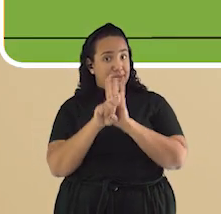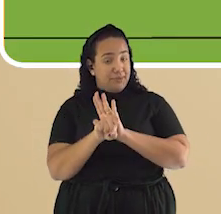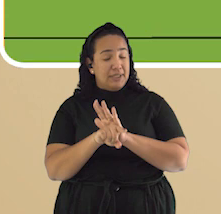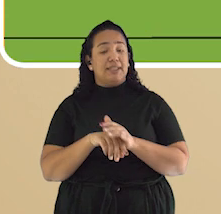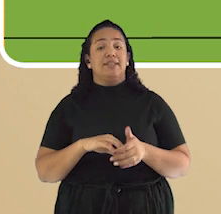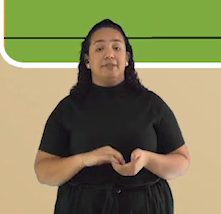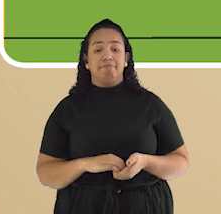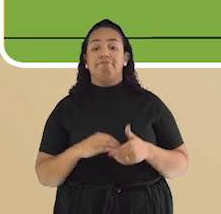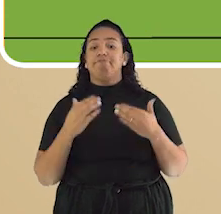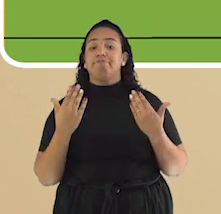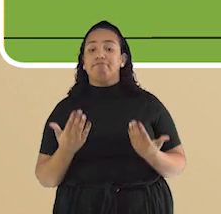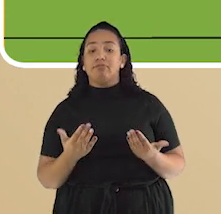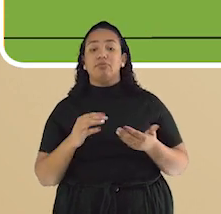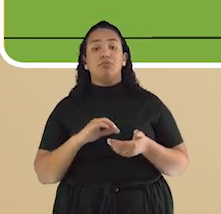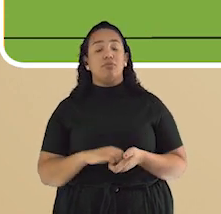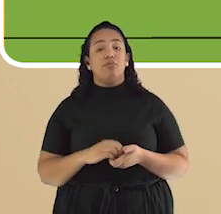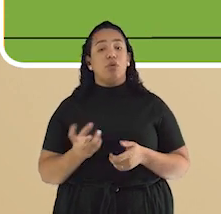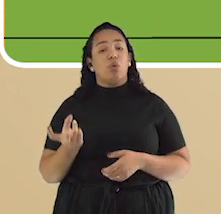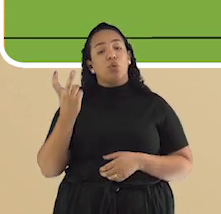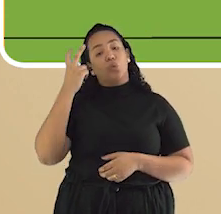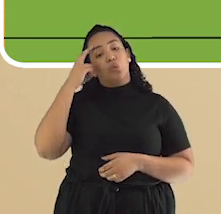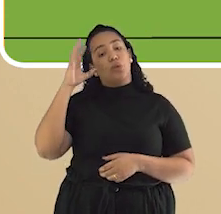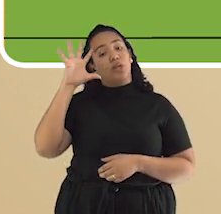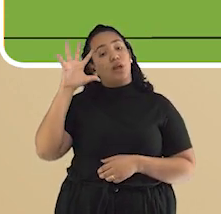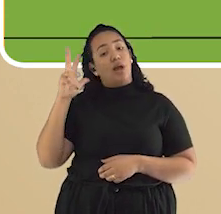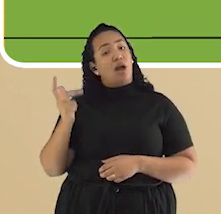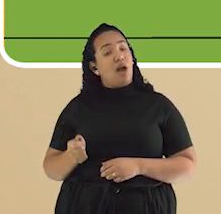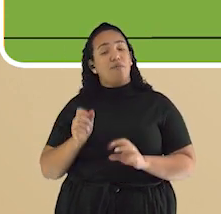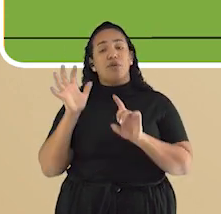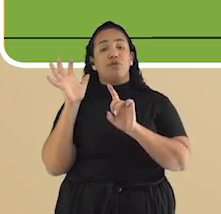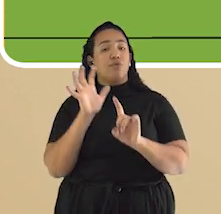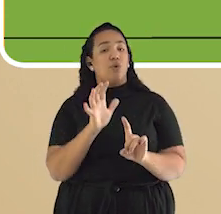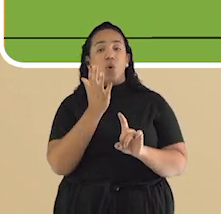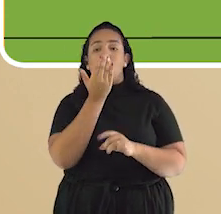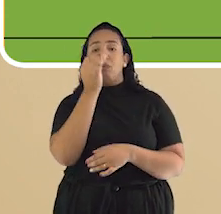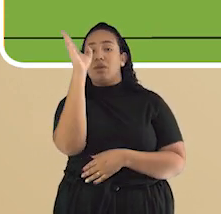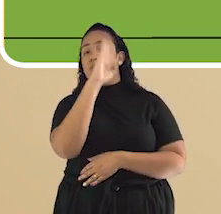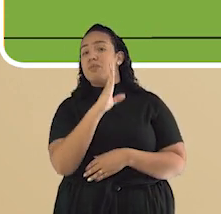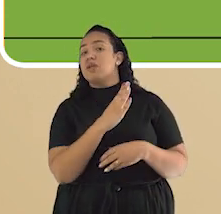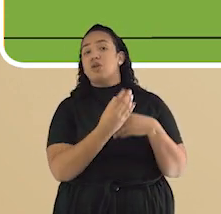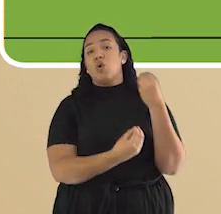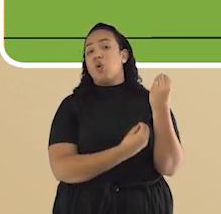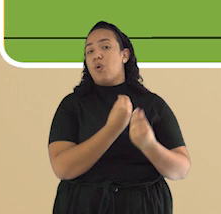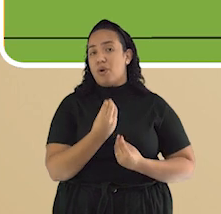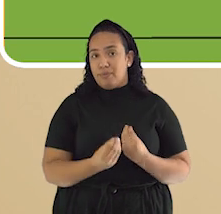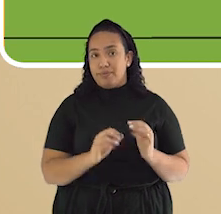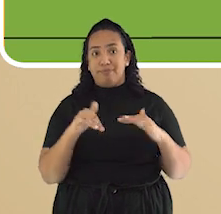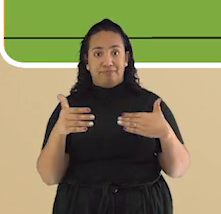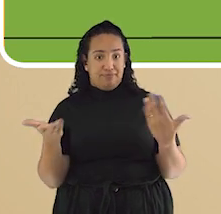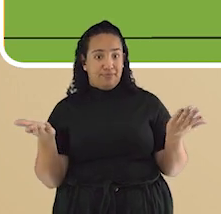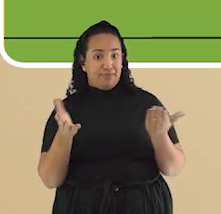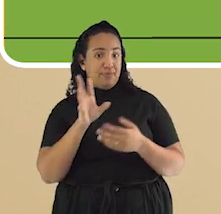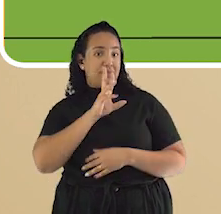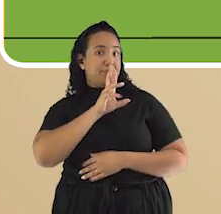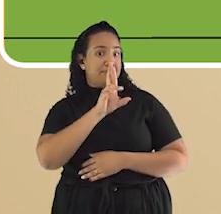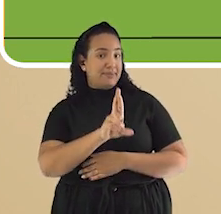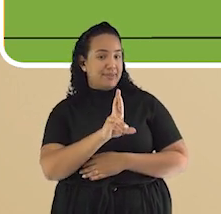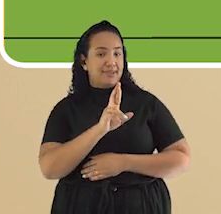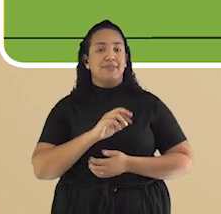a seguinte. Qual a importância da cultura africana na constituição da culinária brasileira? Então, vamos à nossa correção?